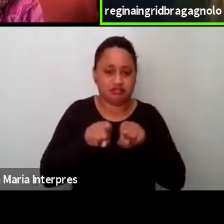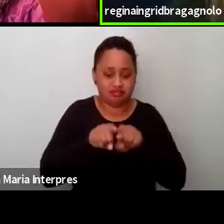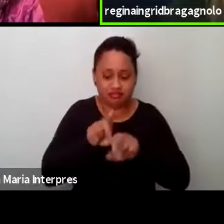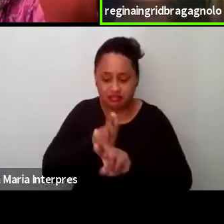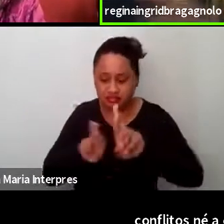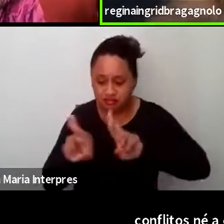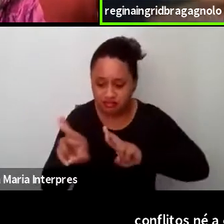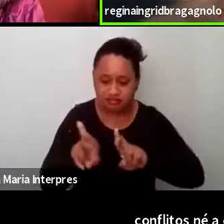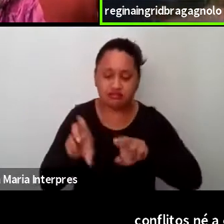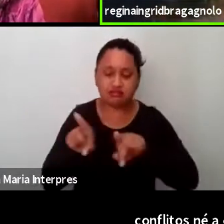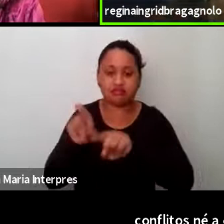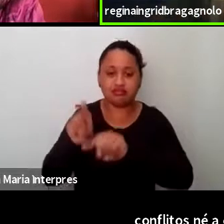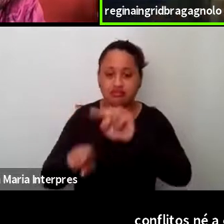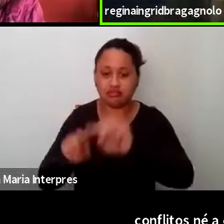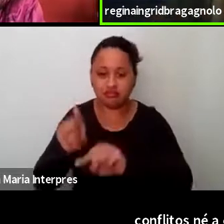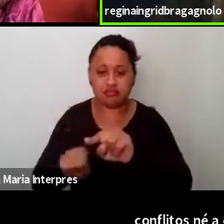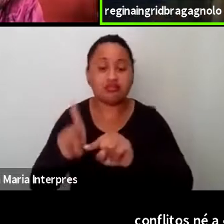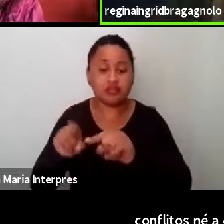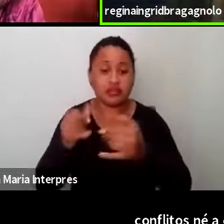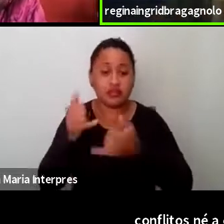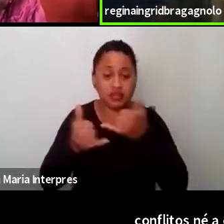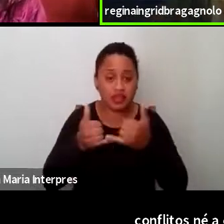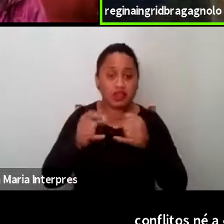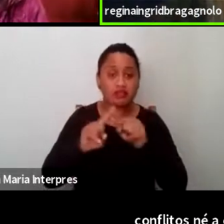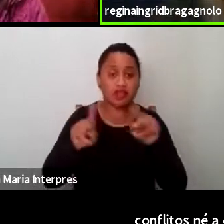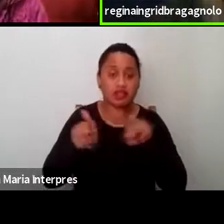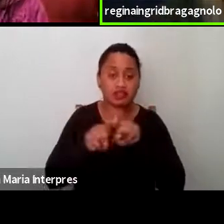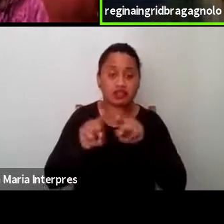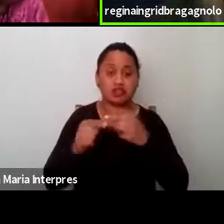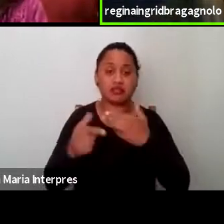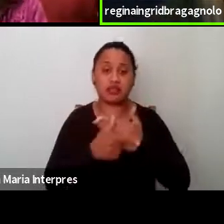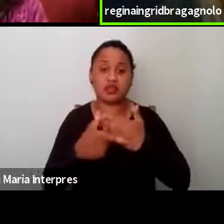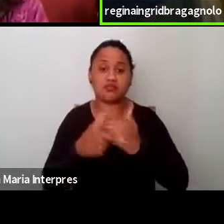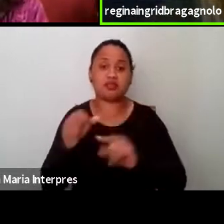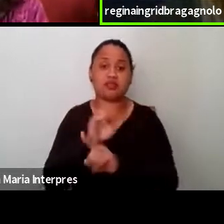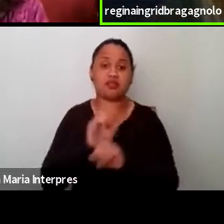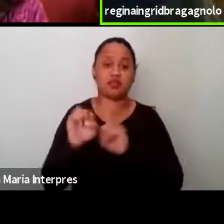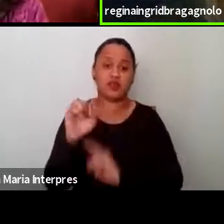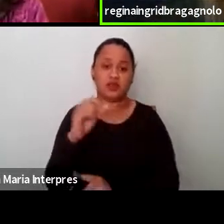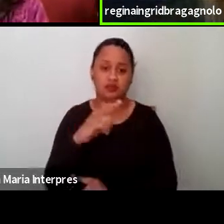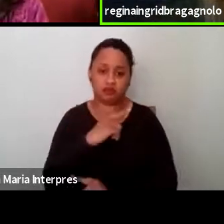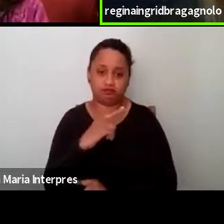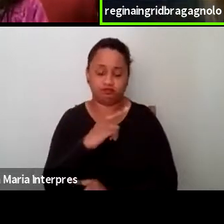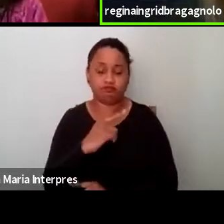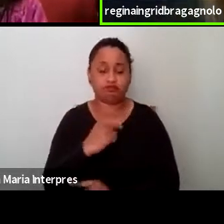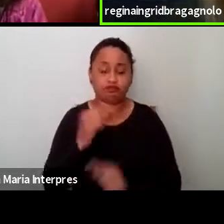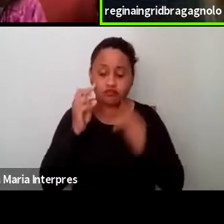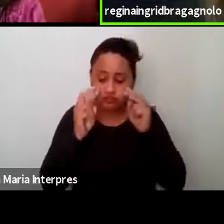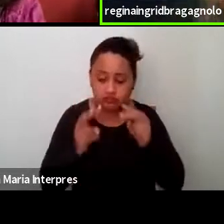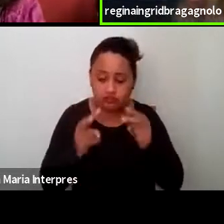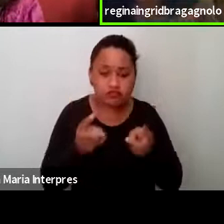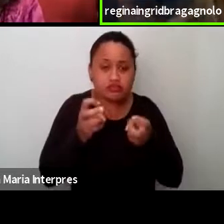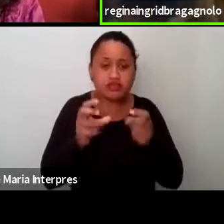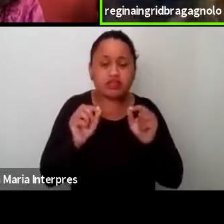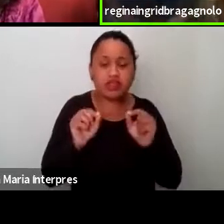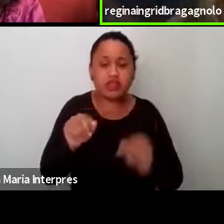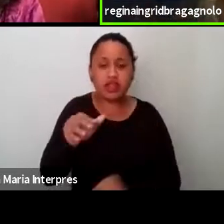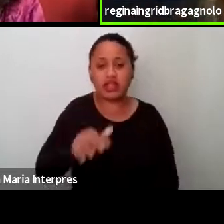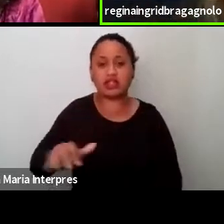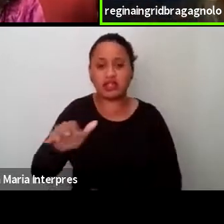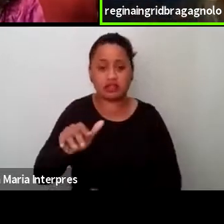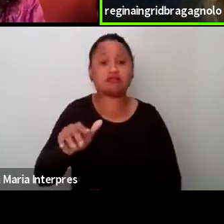objetos do brinquedo, mas também dos papéis sociais que elas ocupam. e olhar para esse cenário